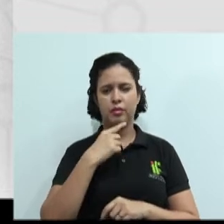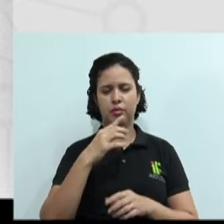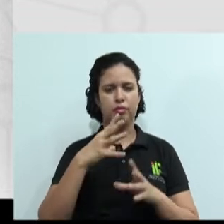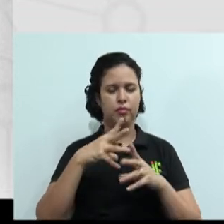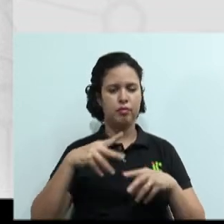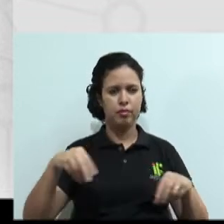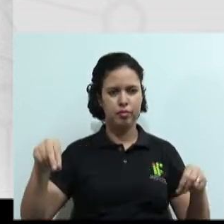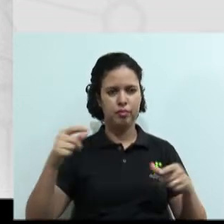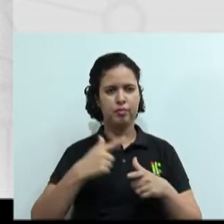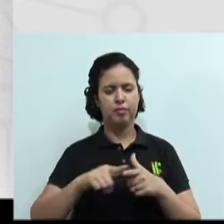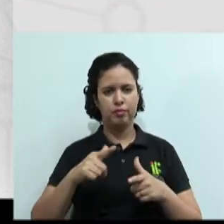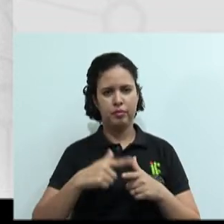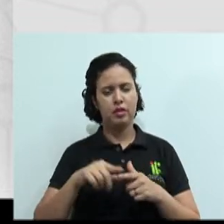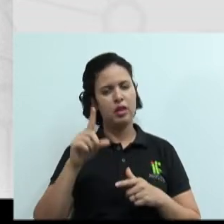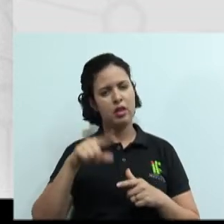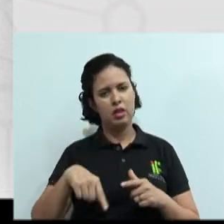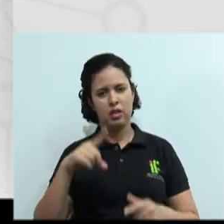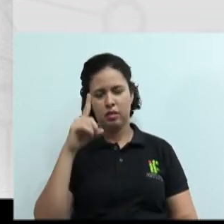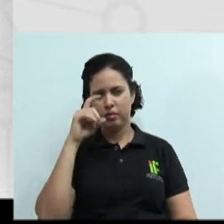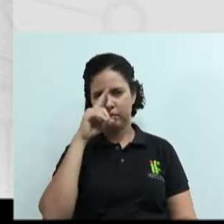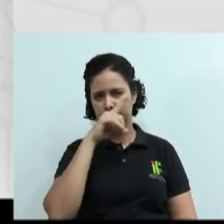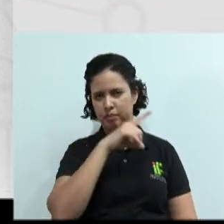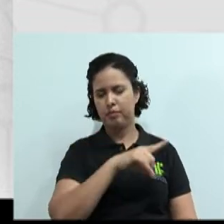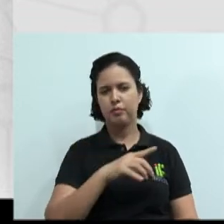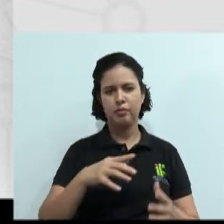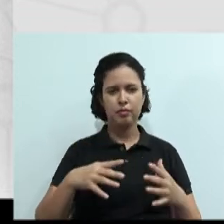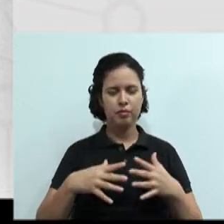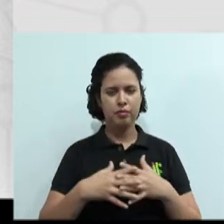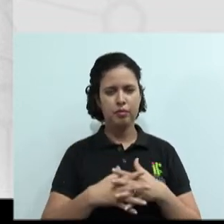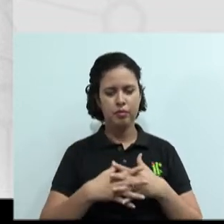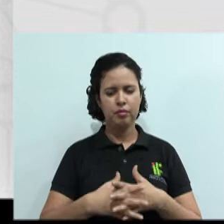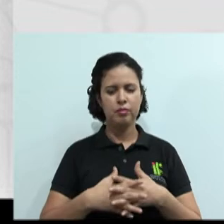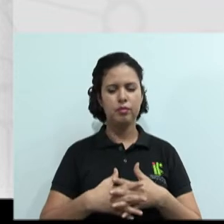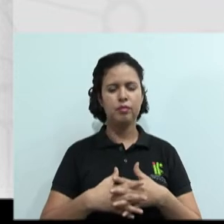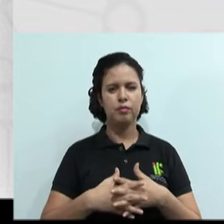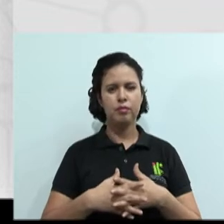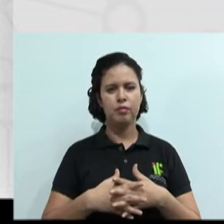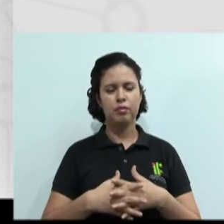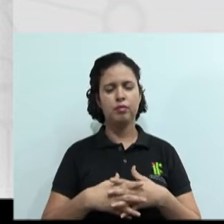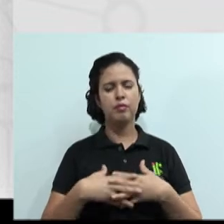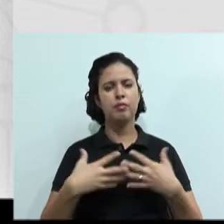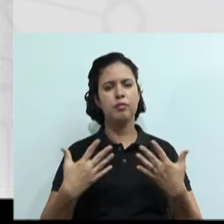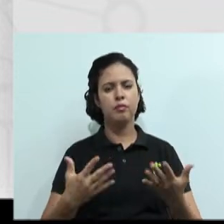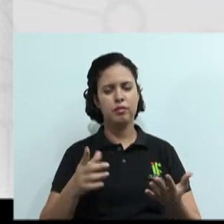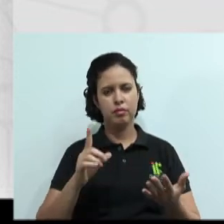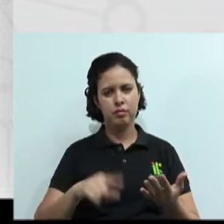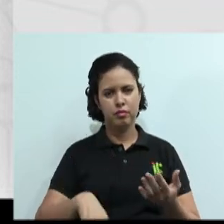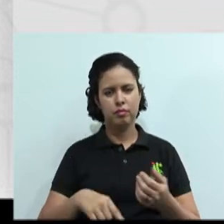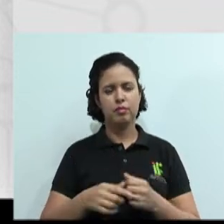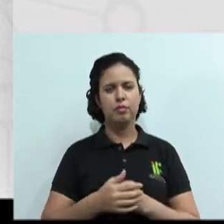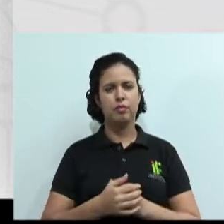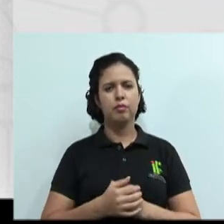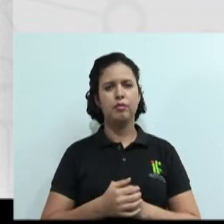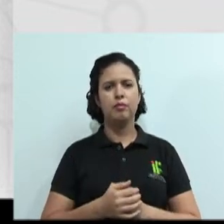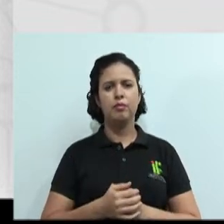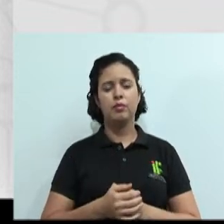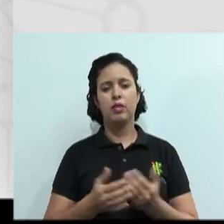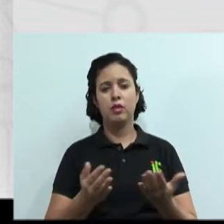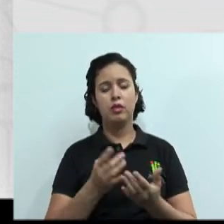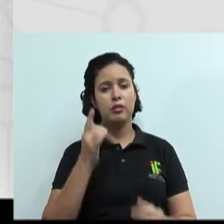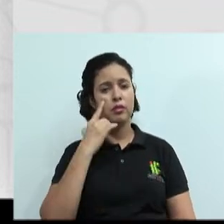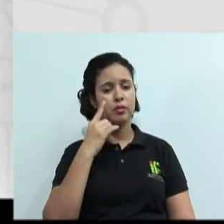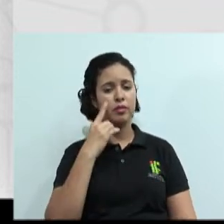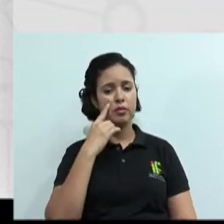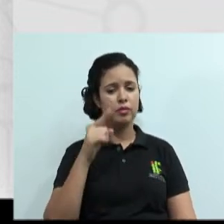como é um pouco complicado essa forma de resolver conflitos aí do lado da forma adversária. Agora vamos ver a